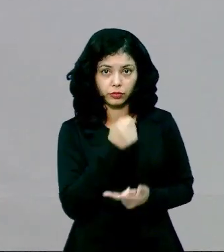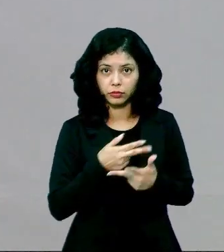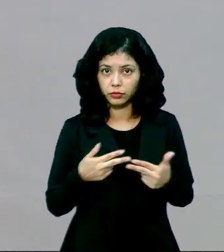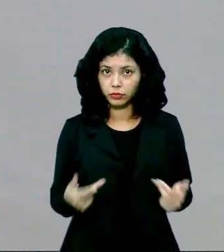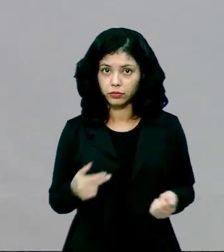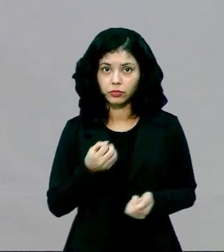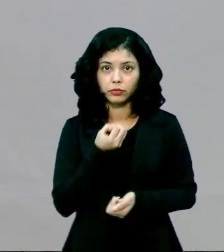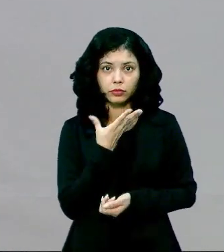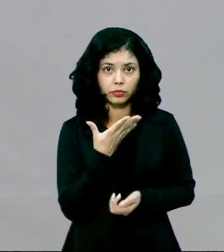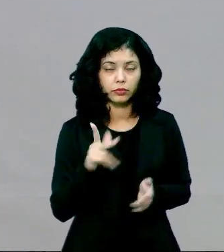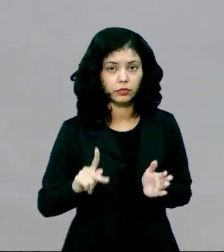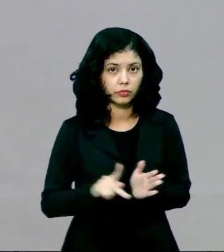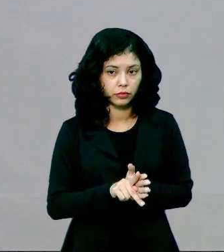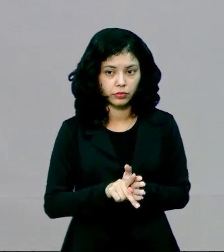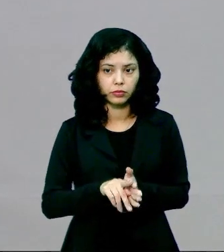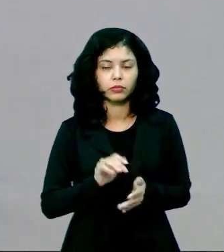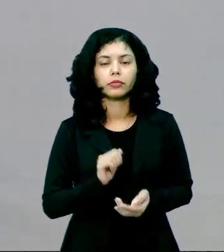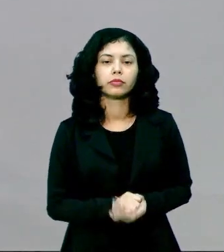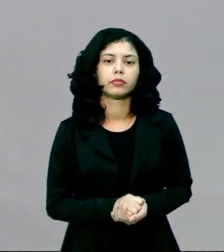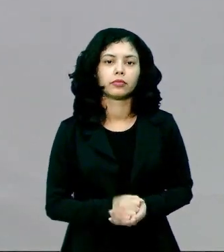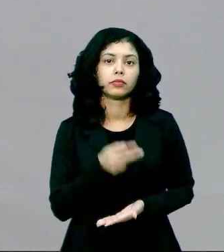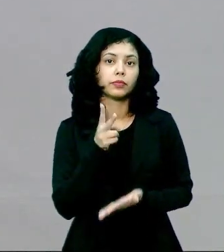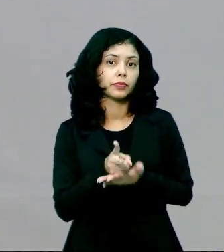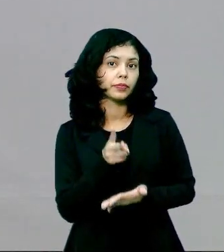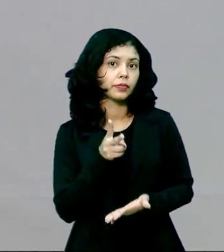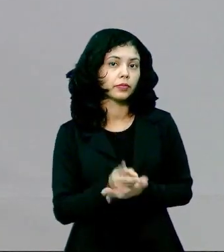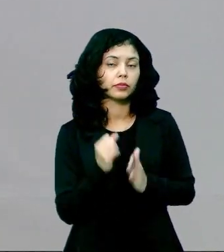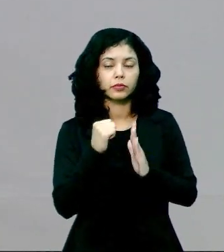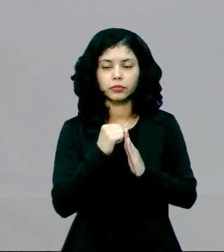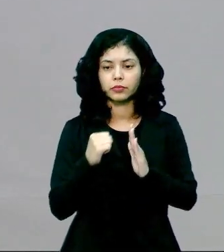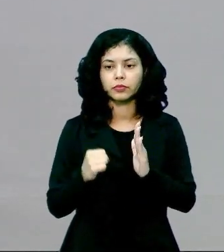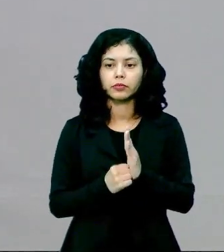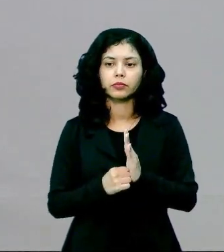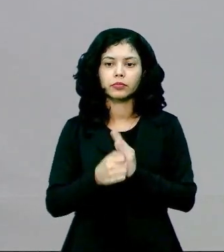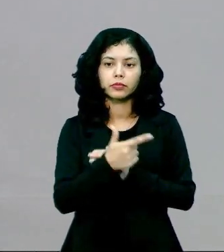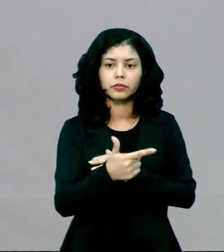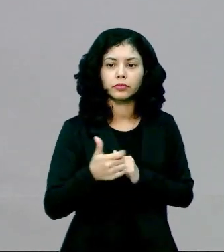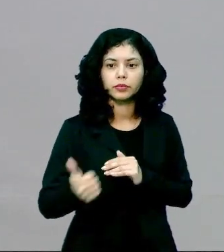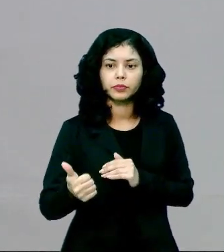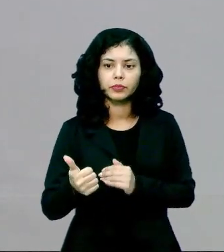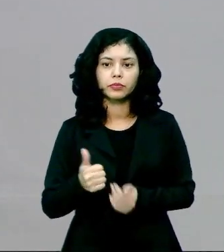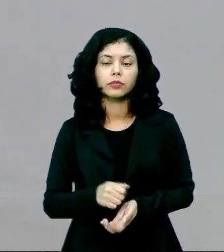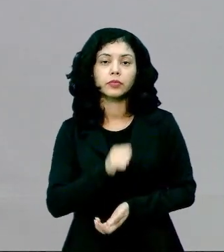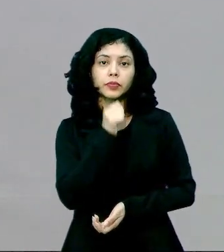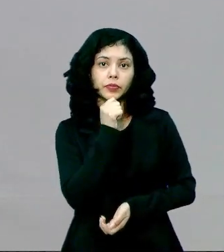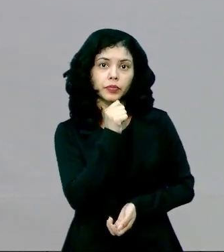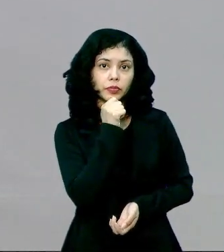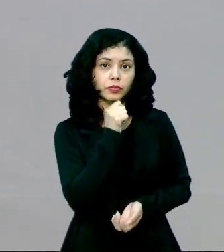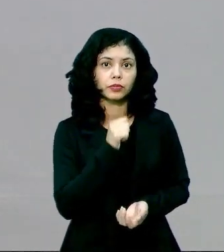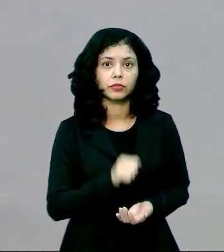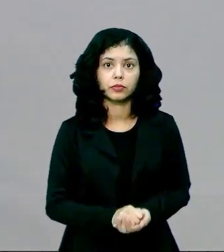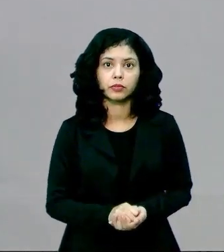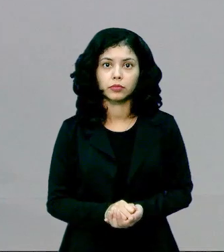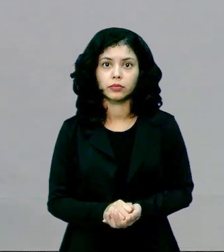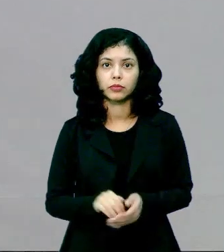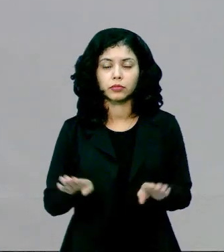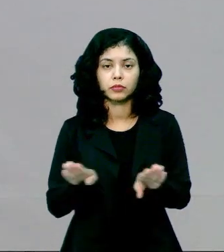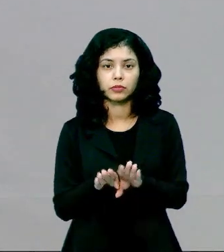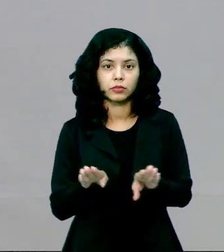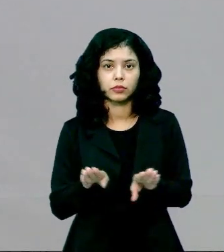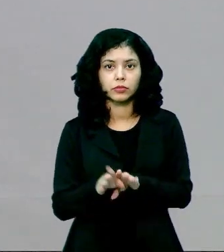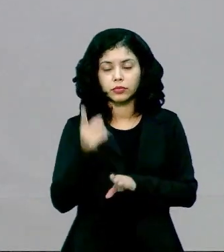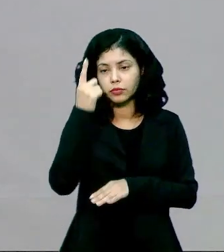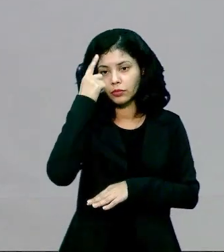coisa muito bem estabelecida. Então, mesmo no século XXI, ainda vigora na atualidade aquela